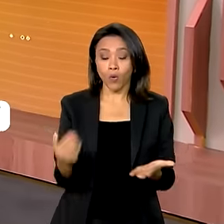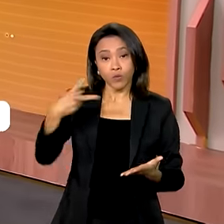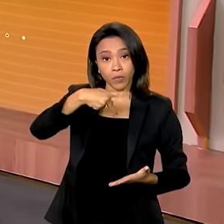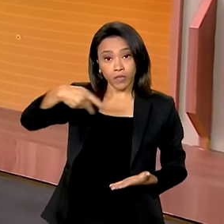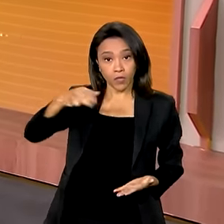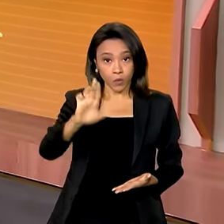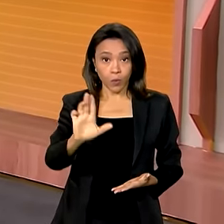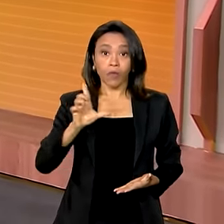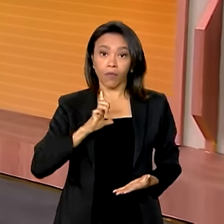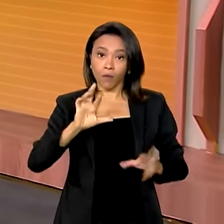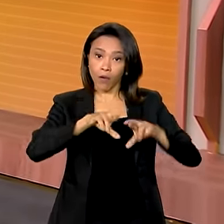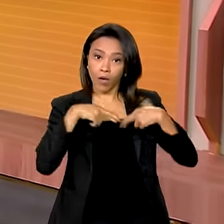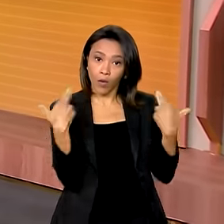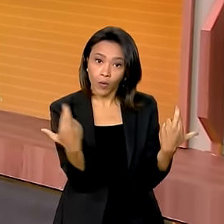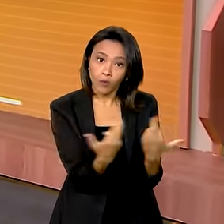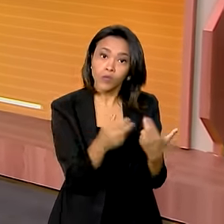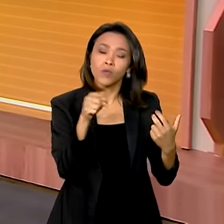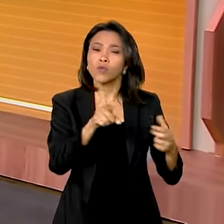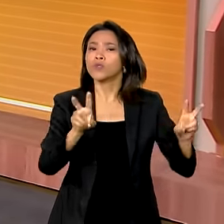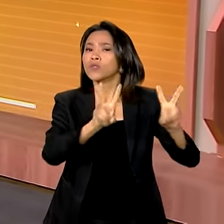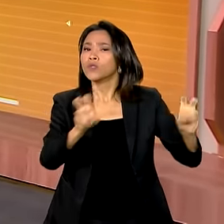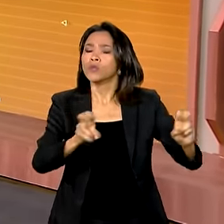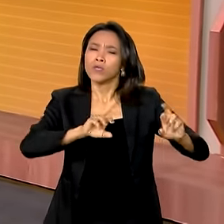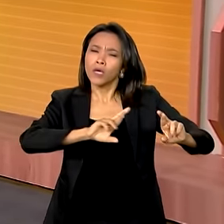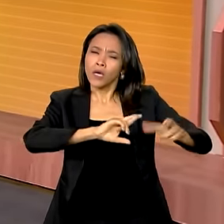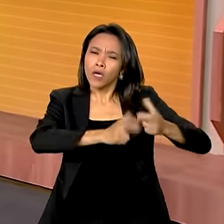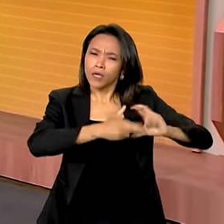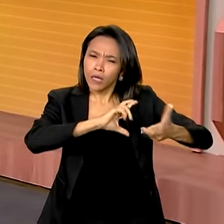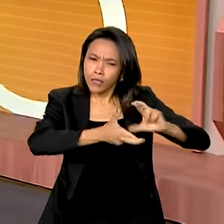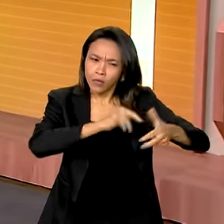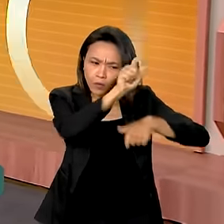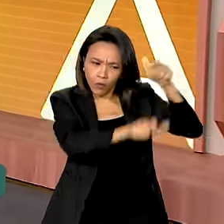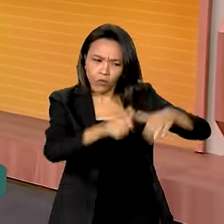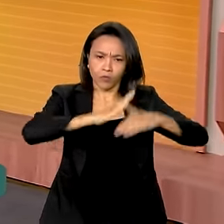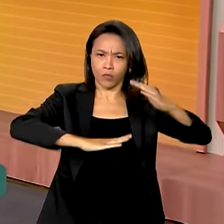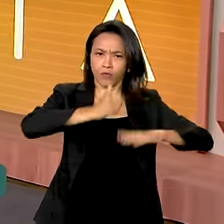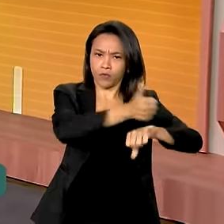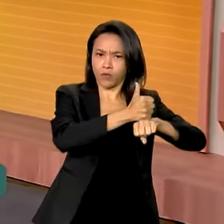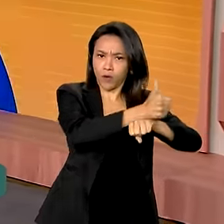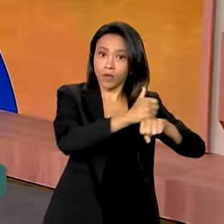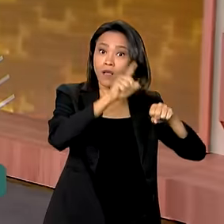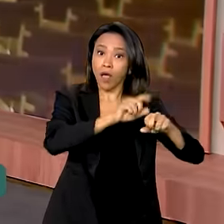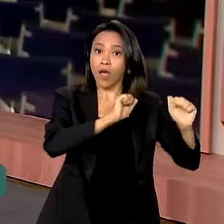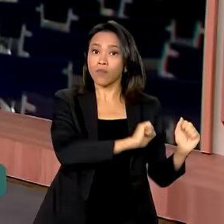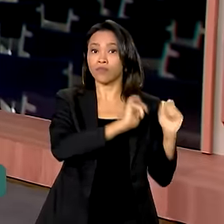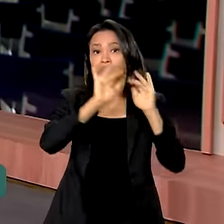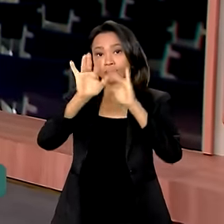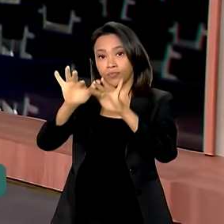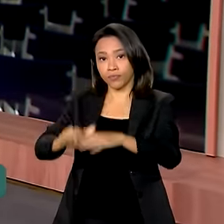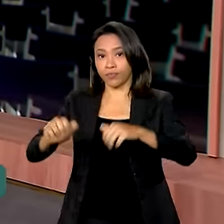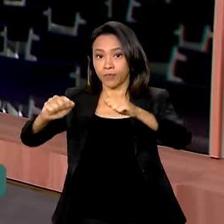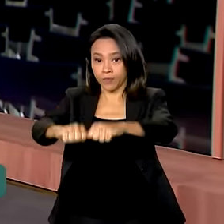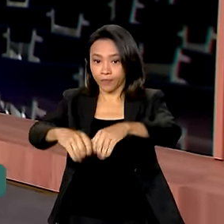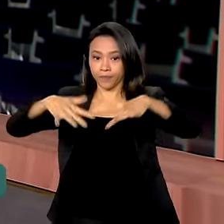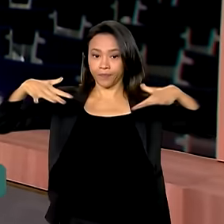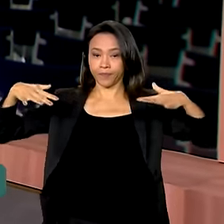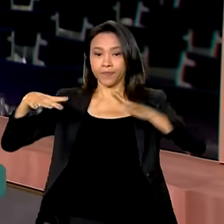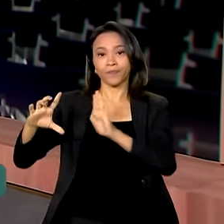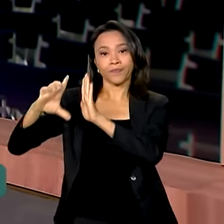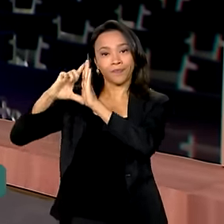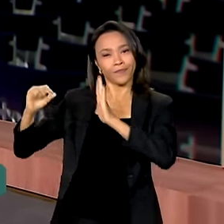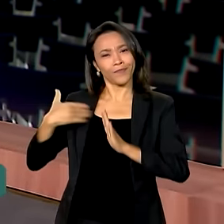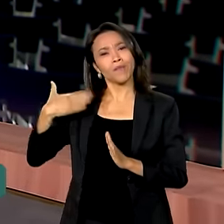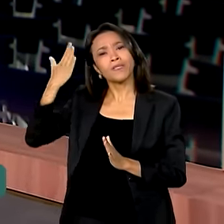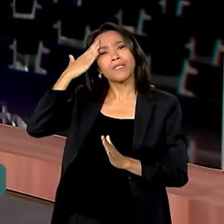Interministerial para a inclusão de catadores de materiais recicláveis. O encontro será no Palácio do Planalto. Vamos até lá, então, saber os detalhes